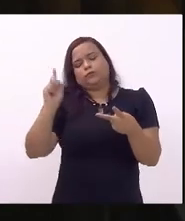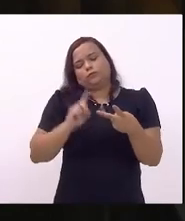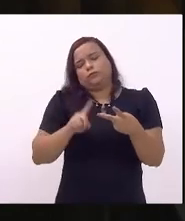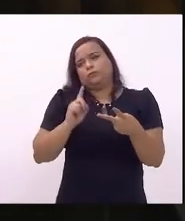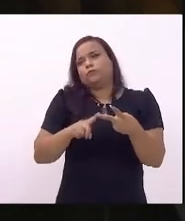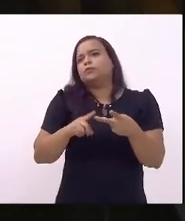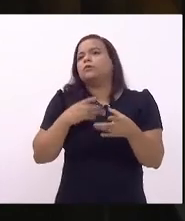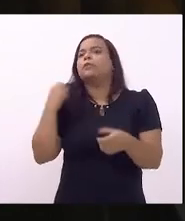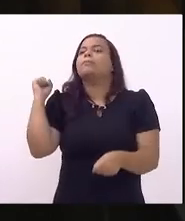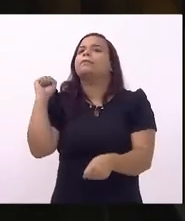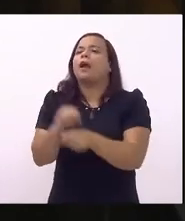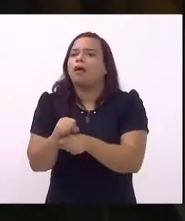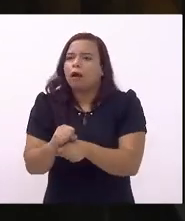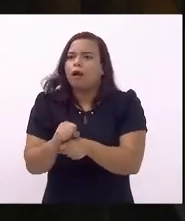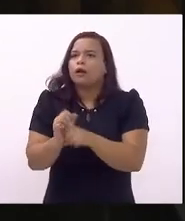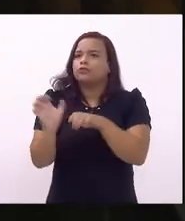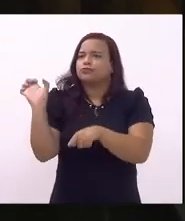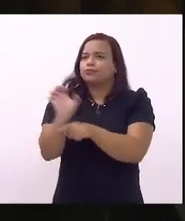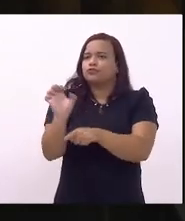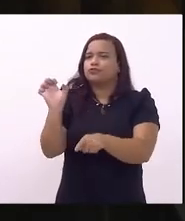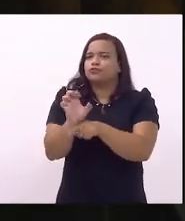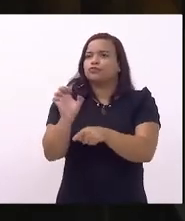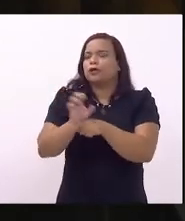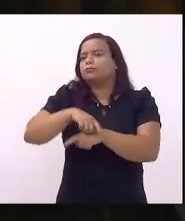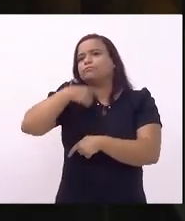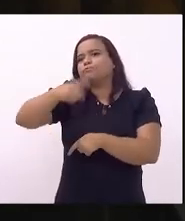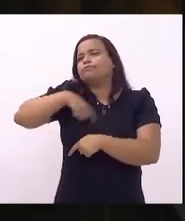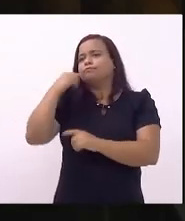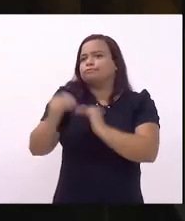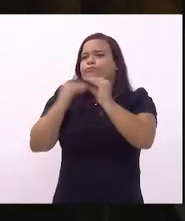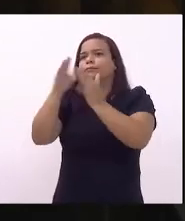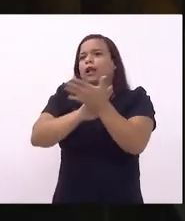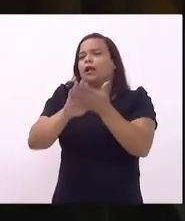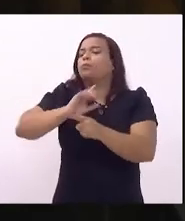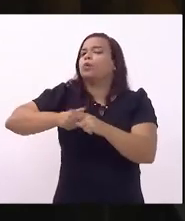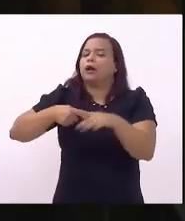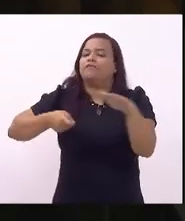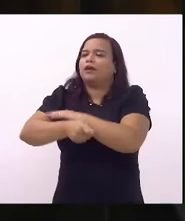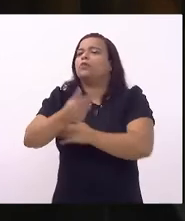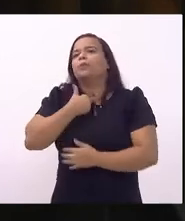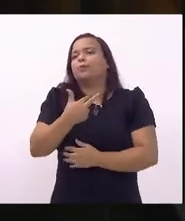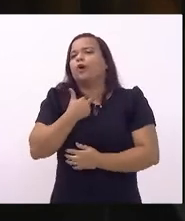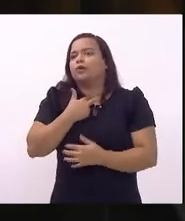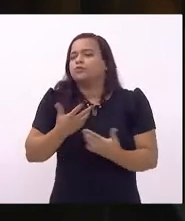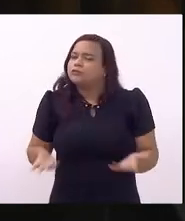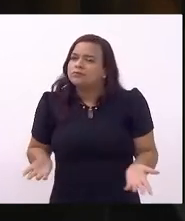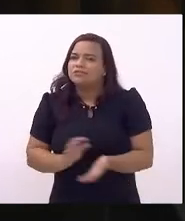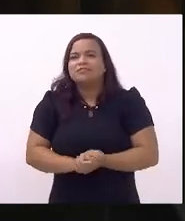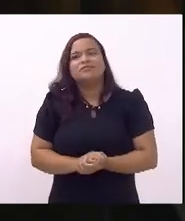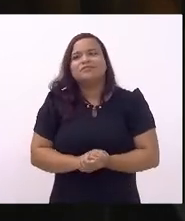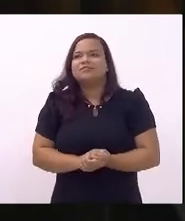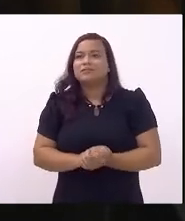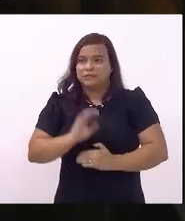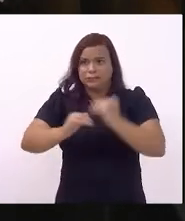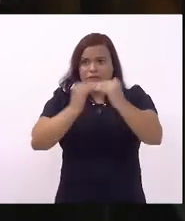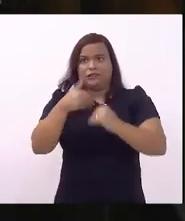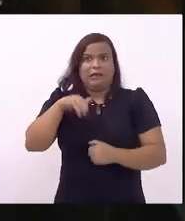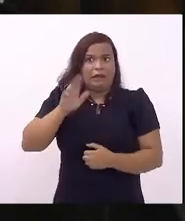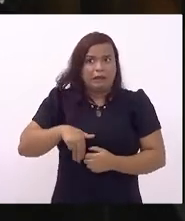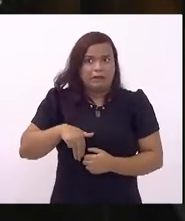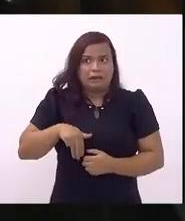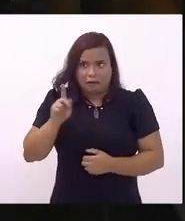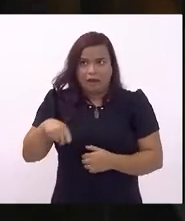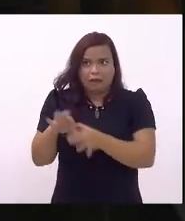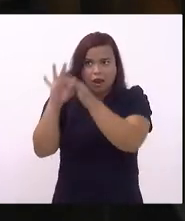vai impedir que o estado seja indutor de desenvolvimento que não pode investir quem vai quem vai ser indutor de desenvolvimento aqui a união aqui não é